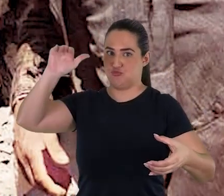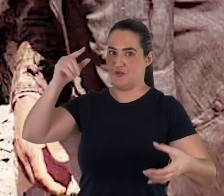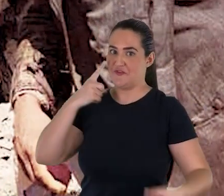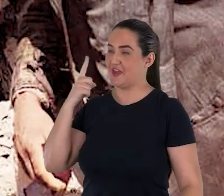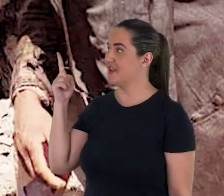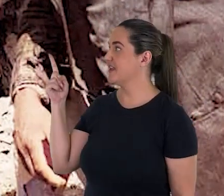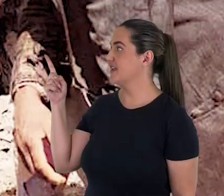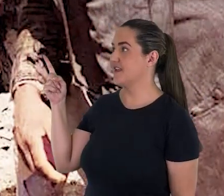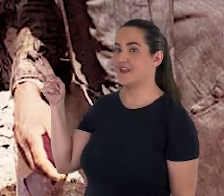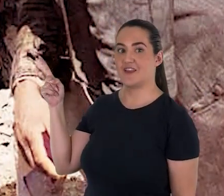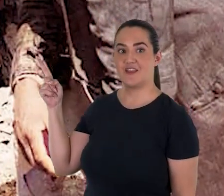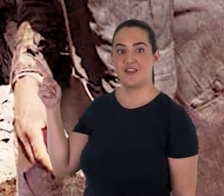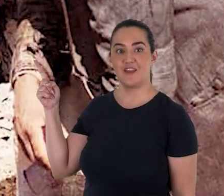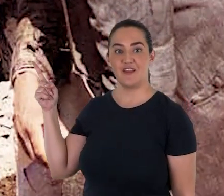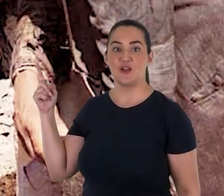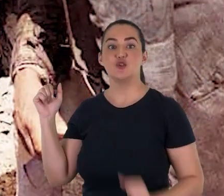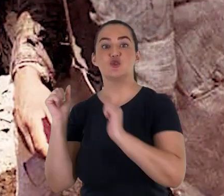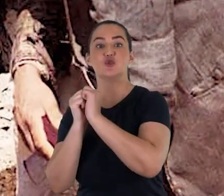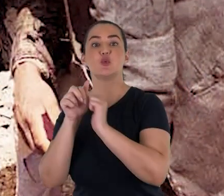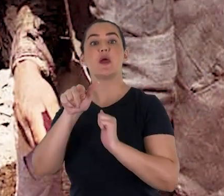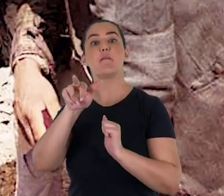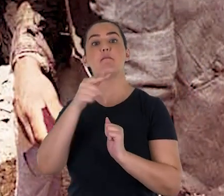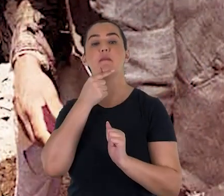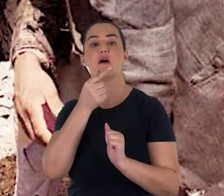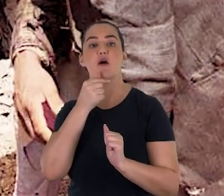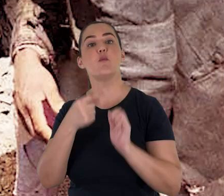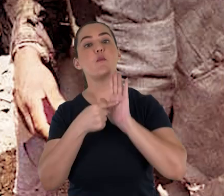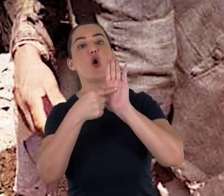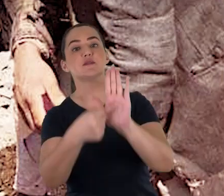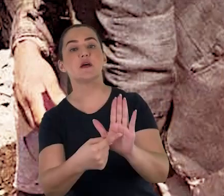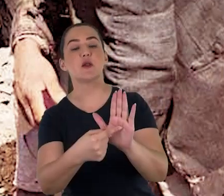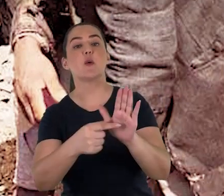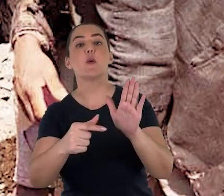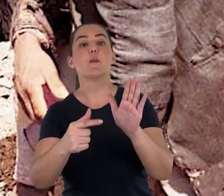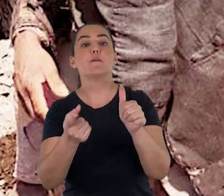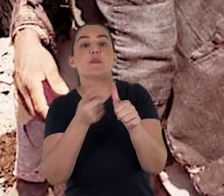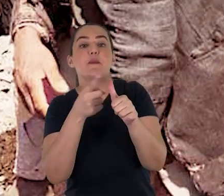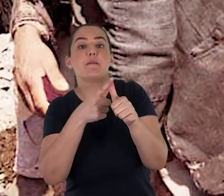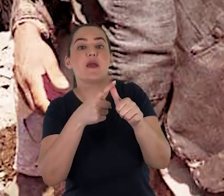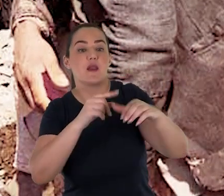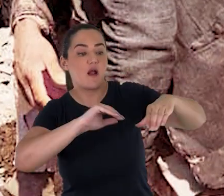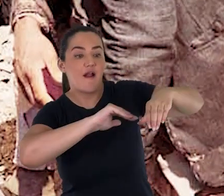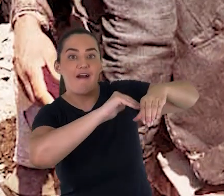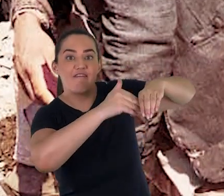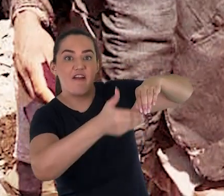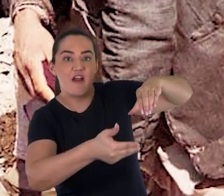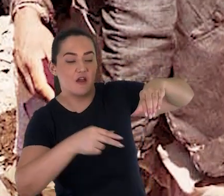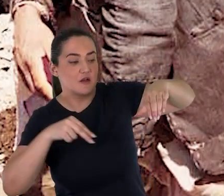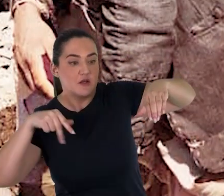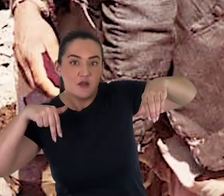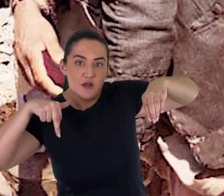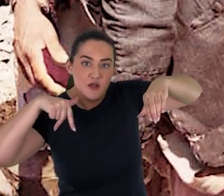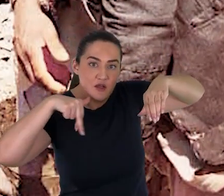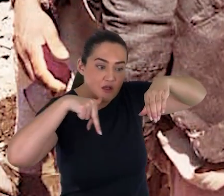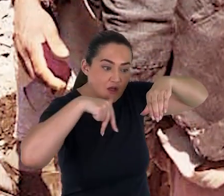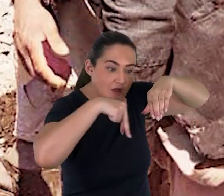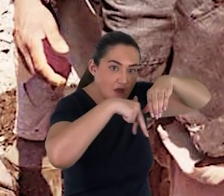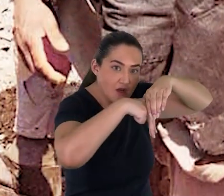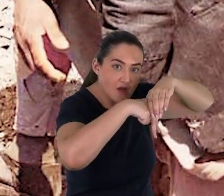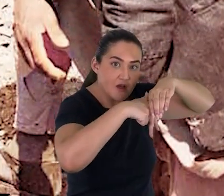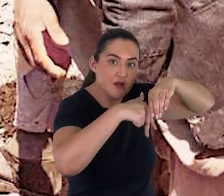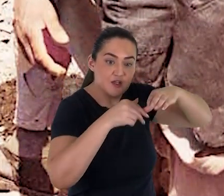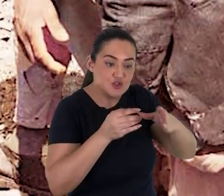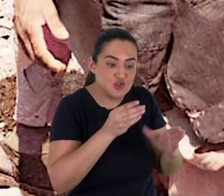já adulto, em companhia de seu irmão, mostrando a primeira caverna na qual entraram quando acidentalmente